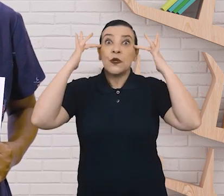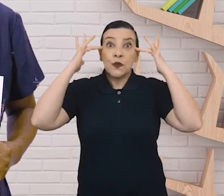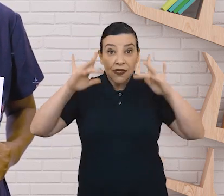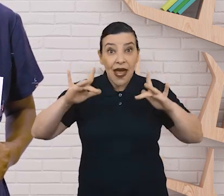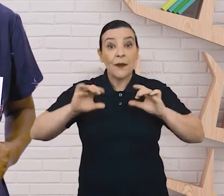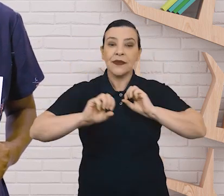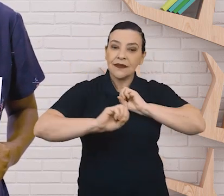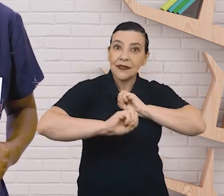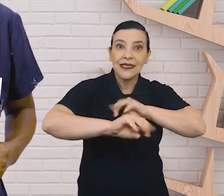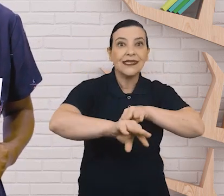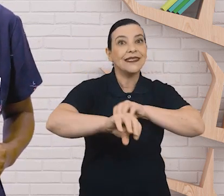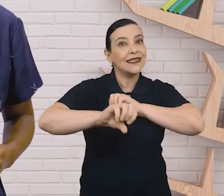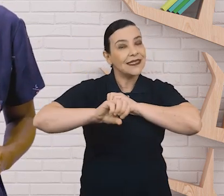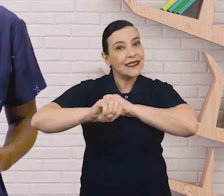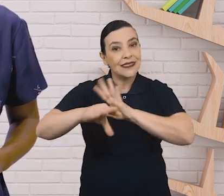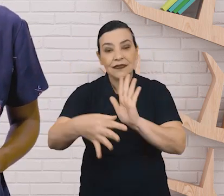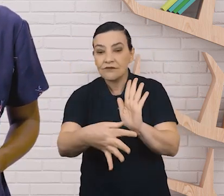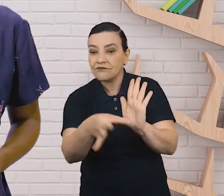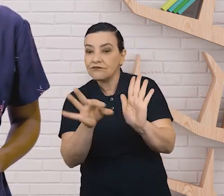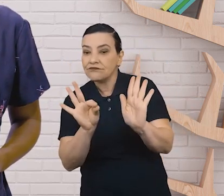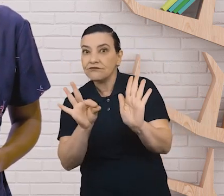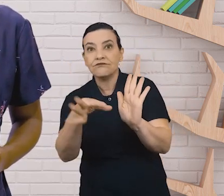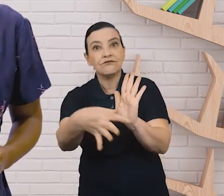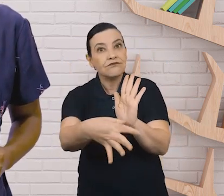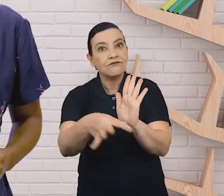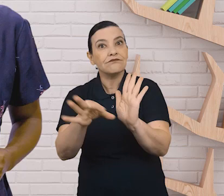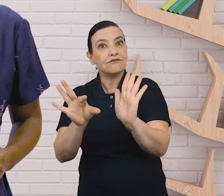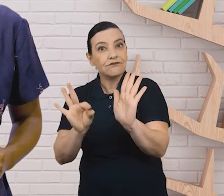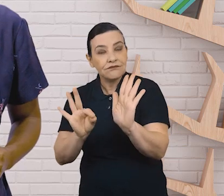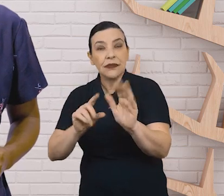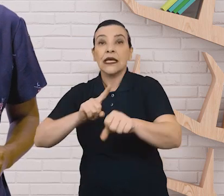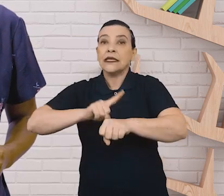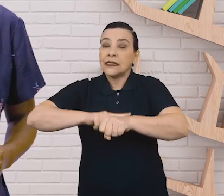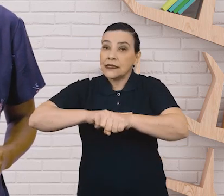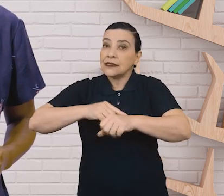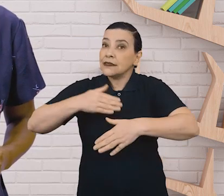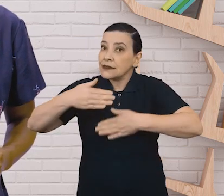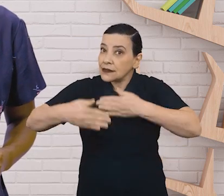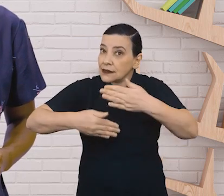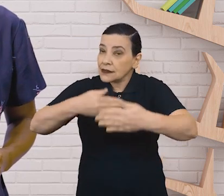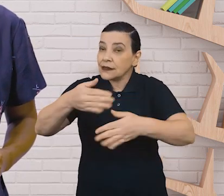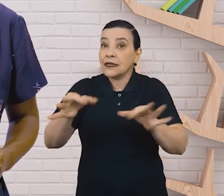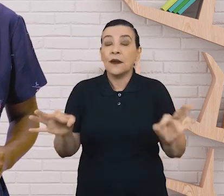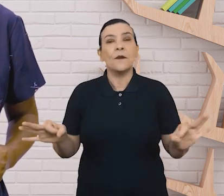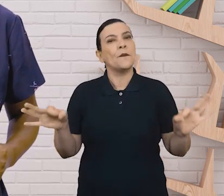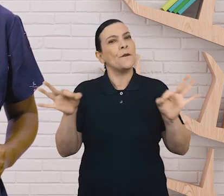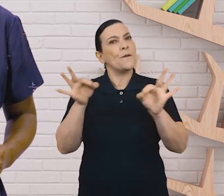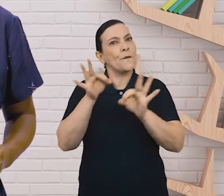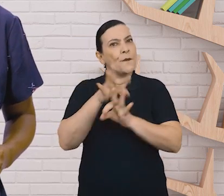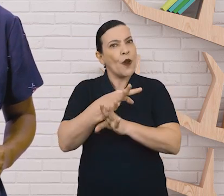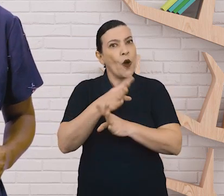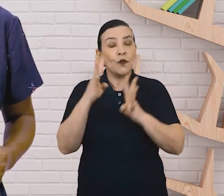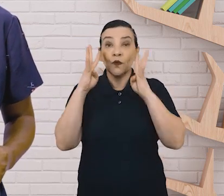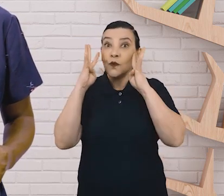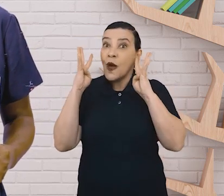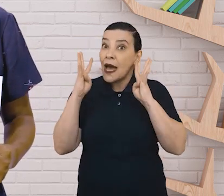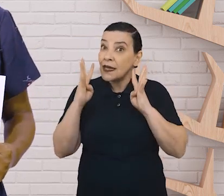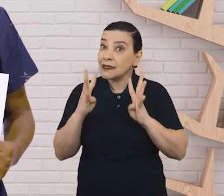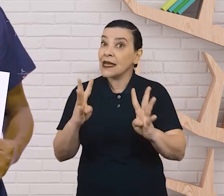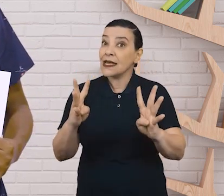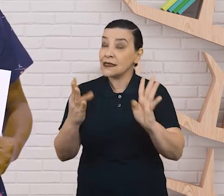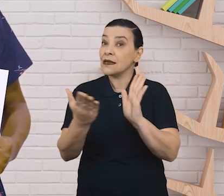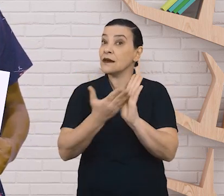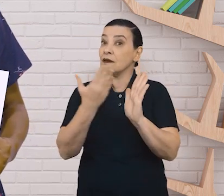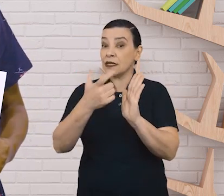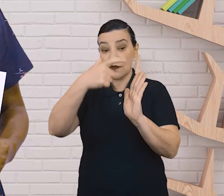como folhear um livro, mostre a eles como fazer. Depois de algum tempo de familiarização, chame a atenção dos alunos para